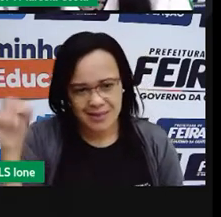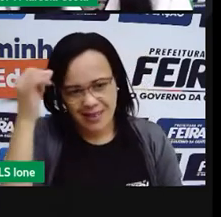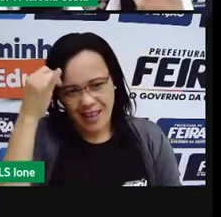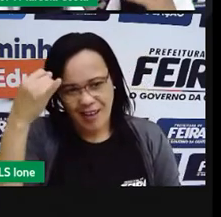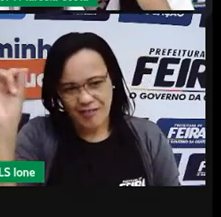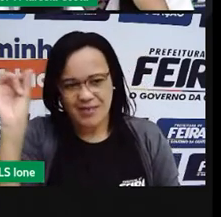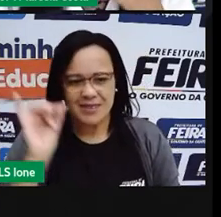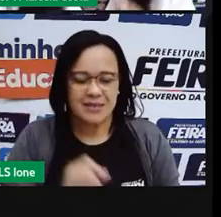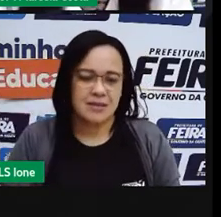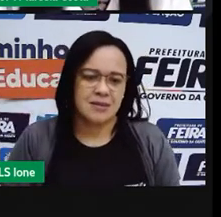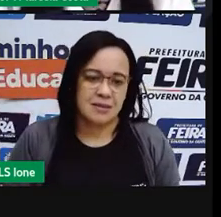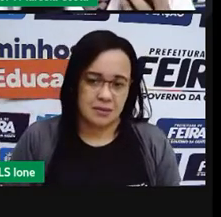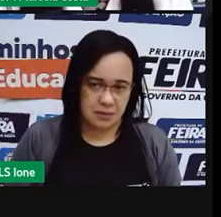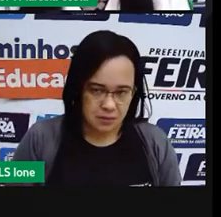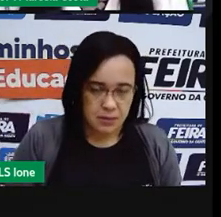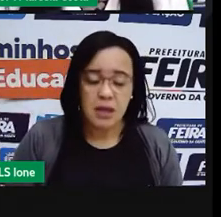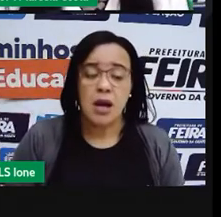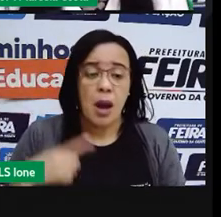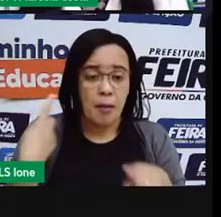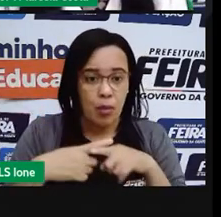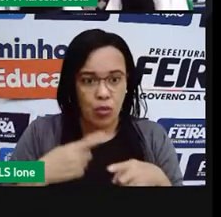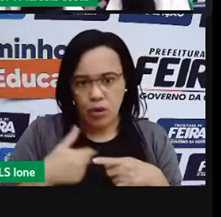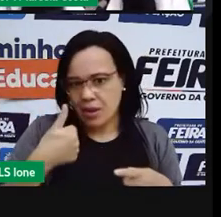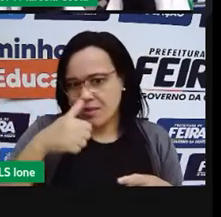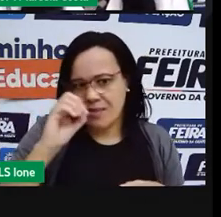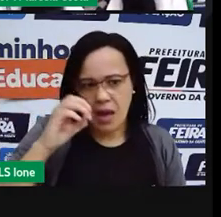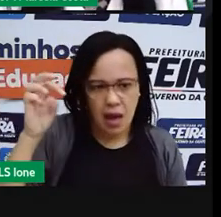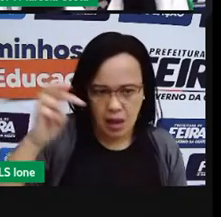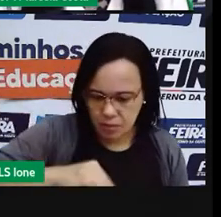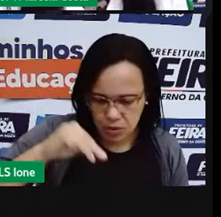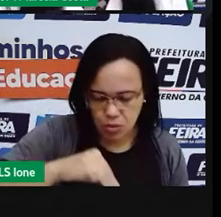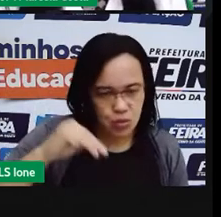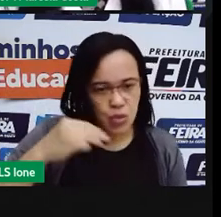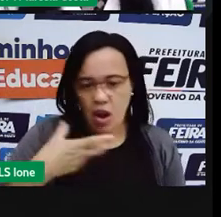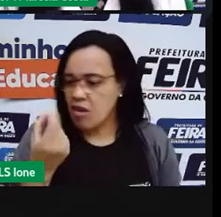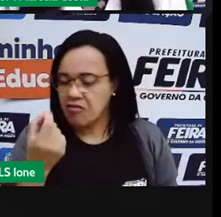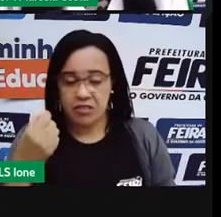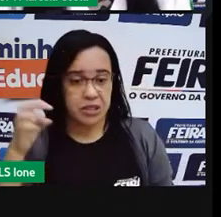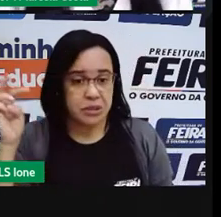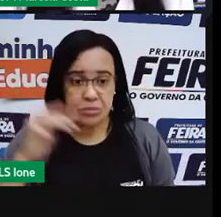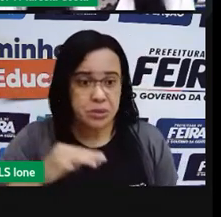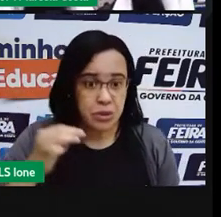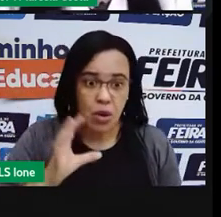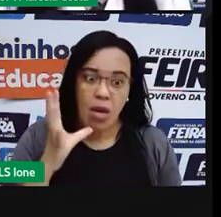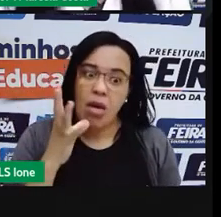minutos, consome muita água. Então, controle a erupência